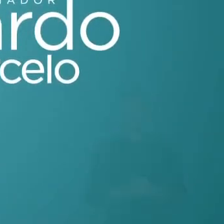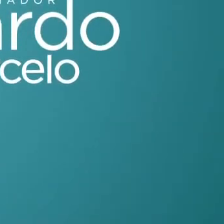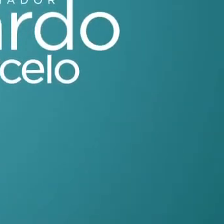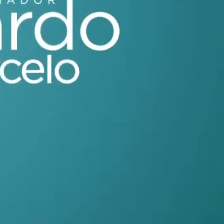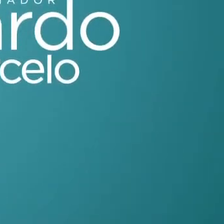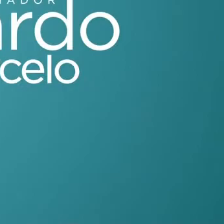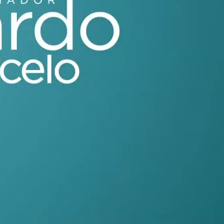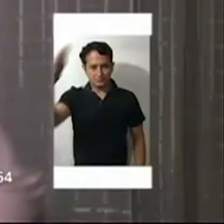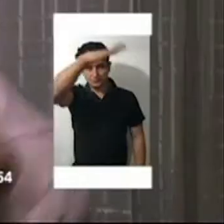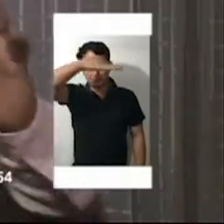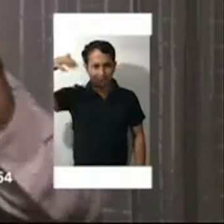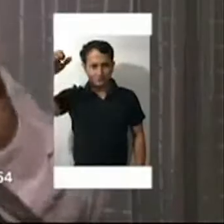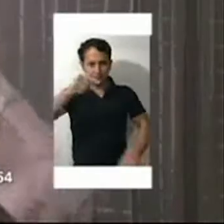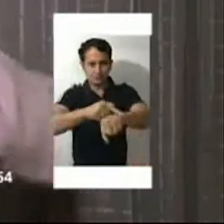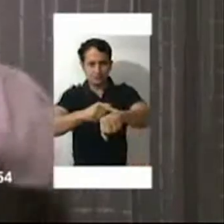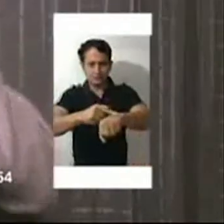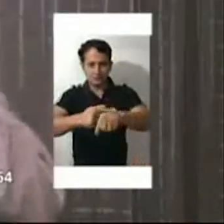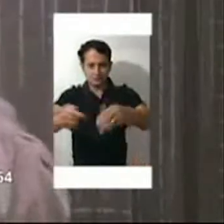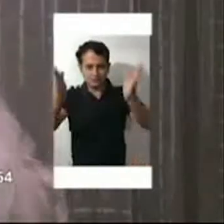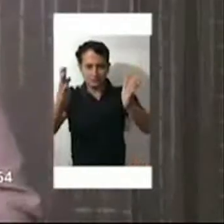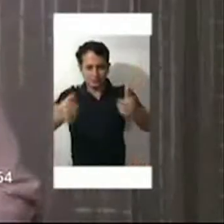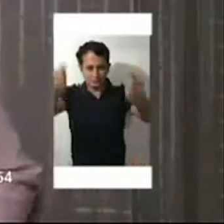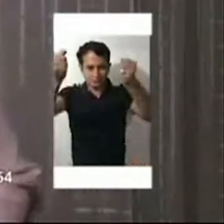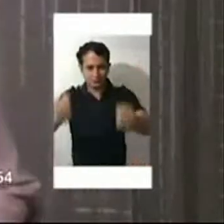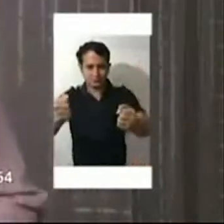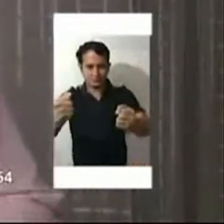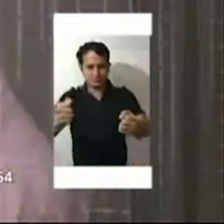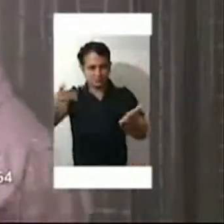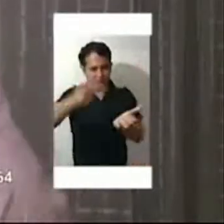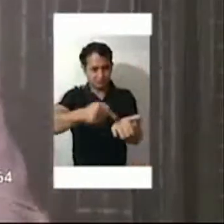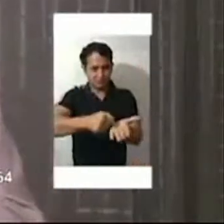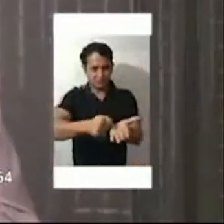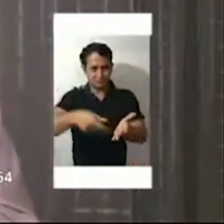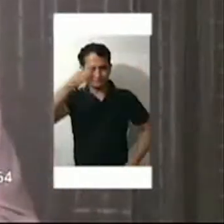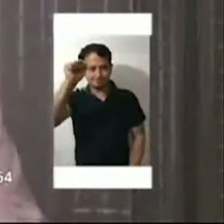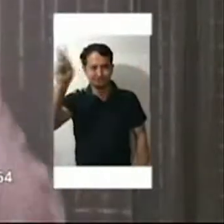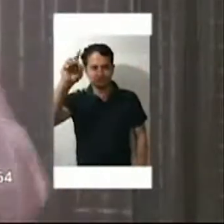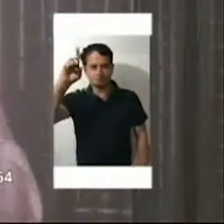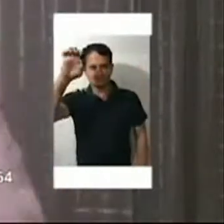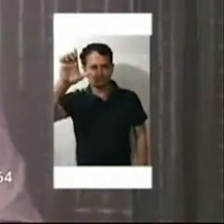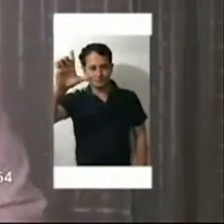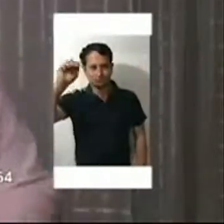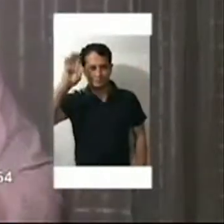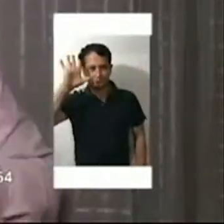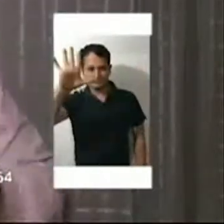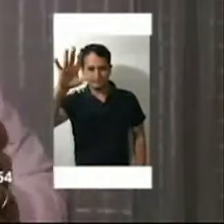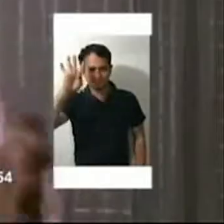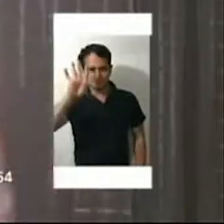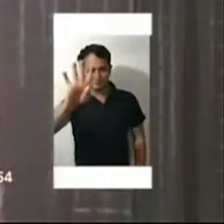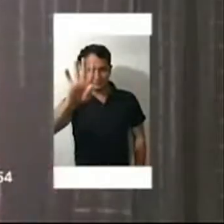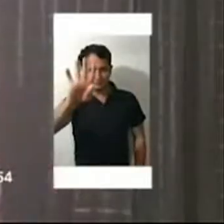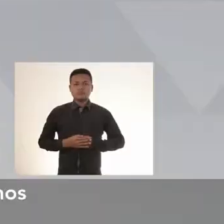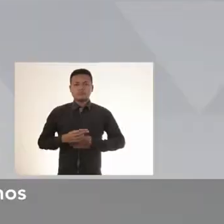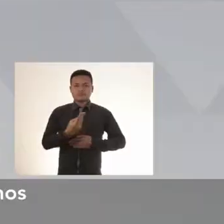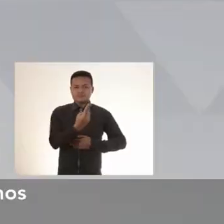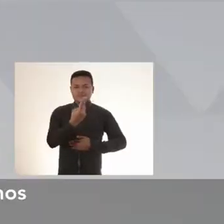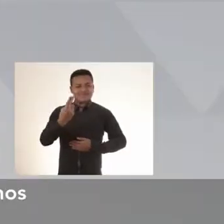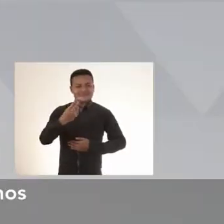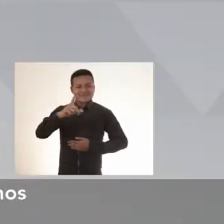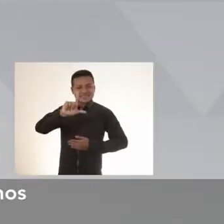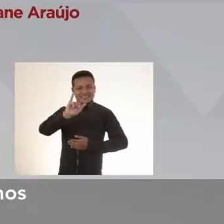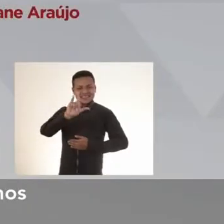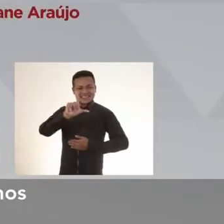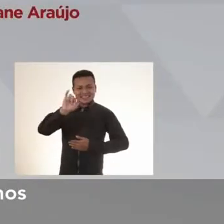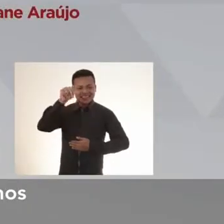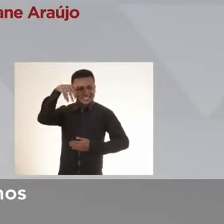crise. Dizem! Amazonas, a hora e agora. O poder está em suas mãos. Jardel 54. Eu